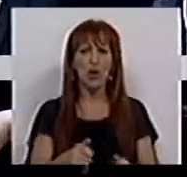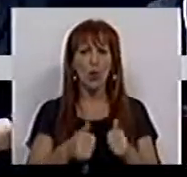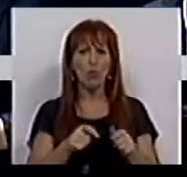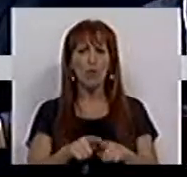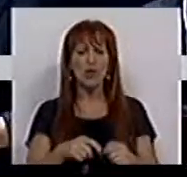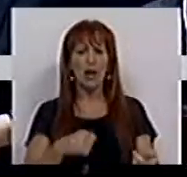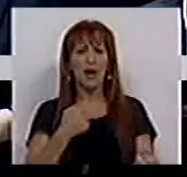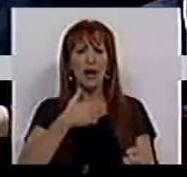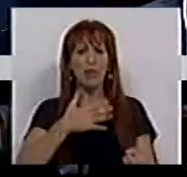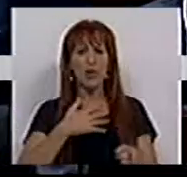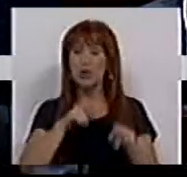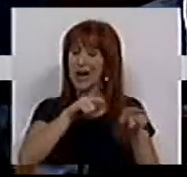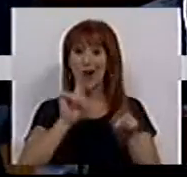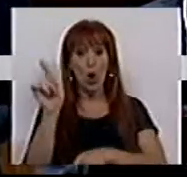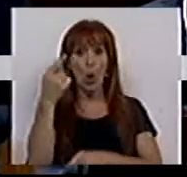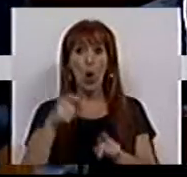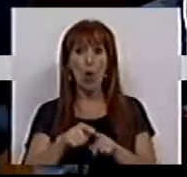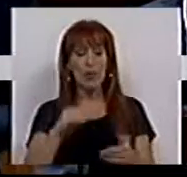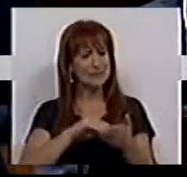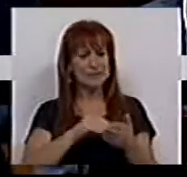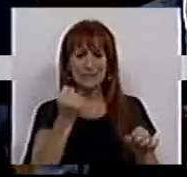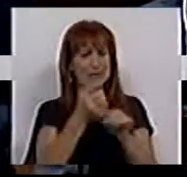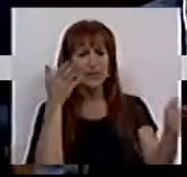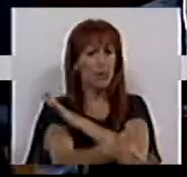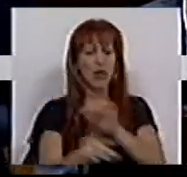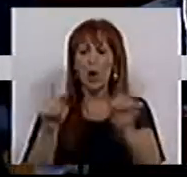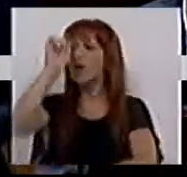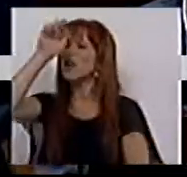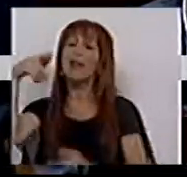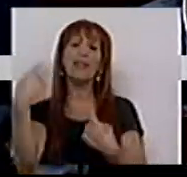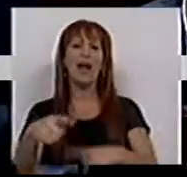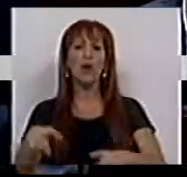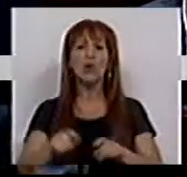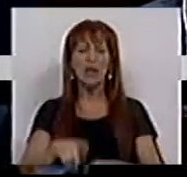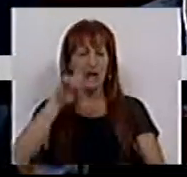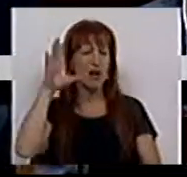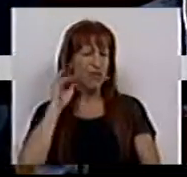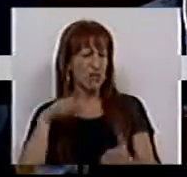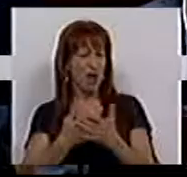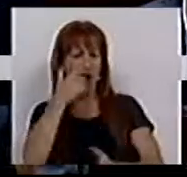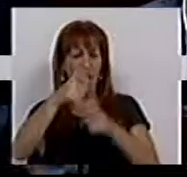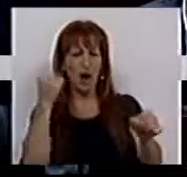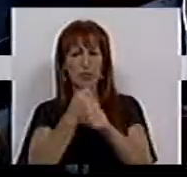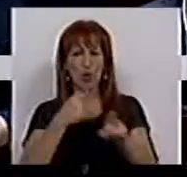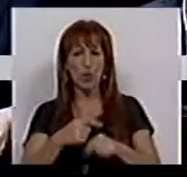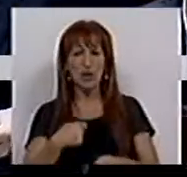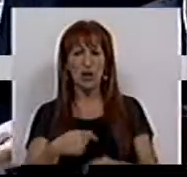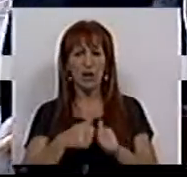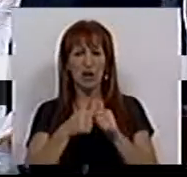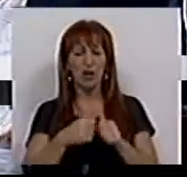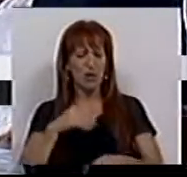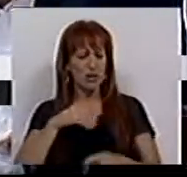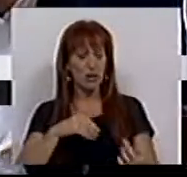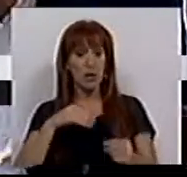bodo às empresas para que elas, em vez de postos de trabalho, tenham estagiários, para que humilhem os trabalhadores, para que comprimam